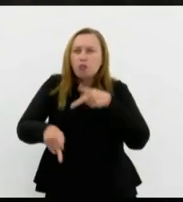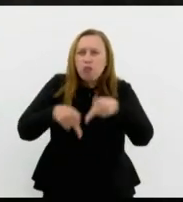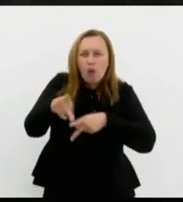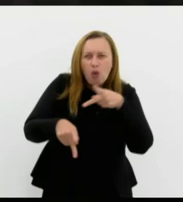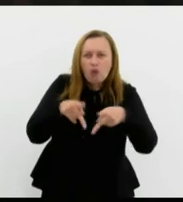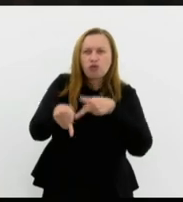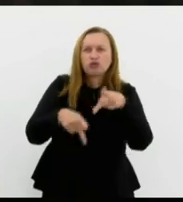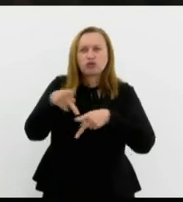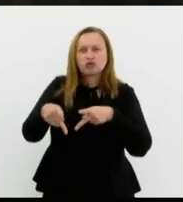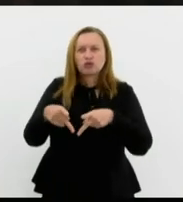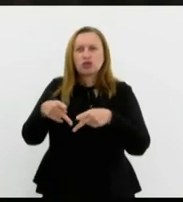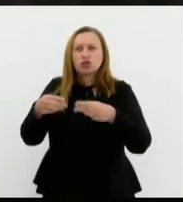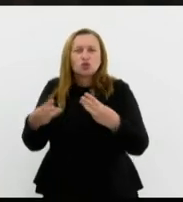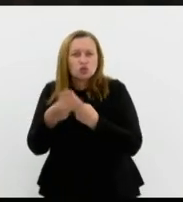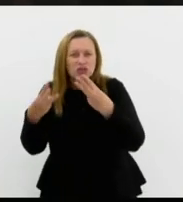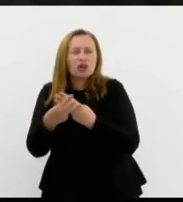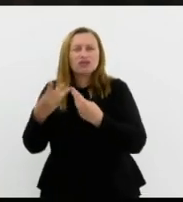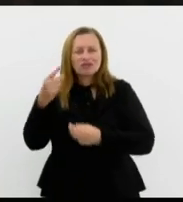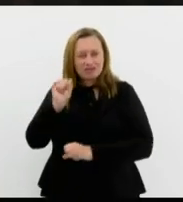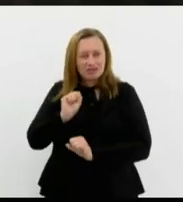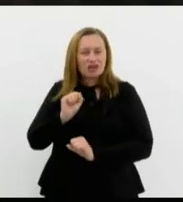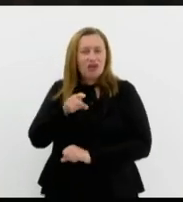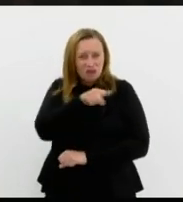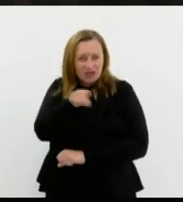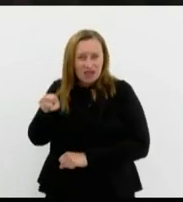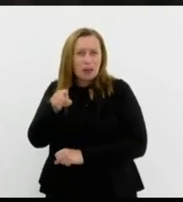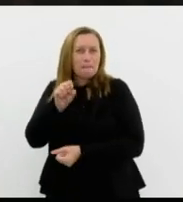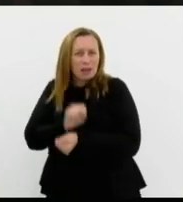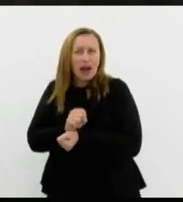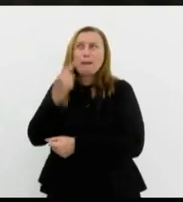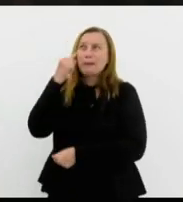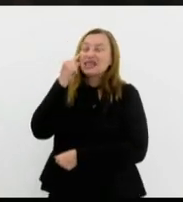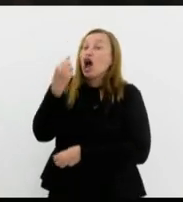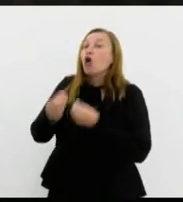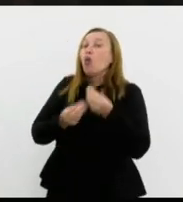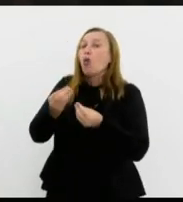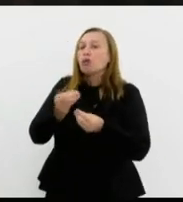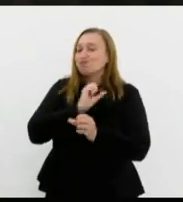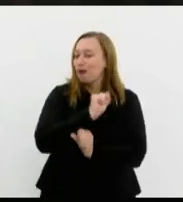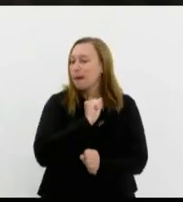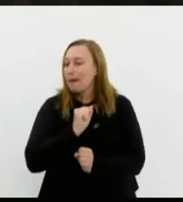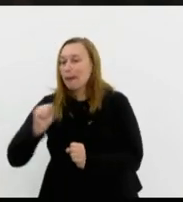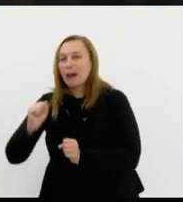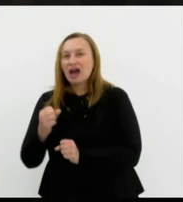vocês já pararam para pensar como é que a gente faz para eliminar seis milhões de judeus